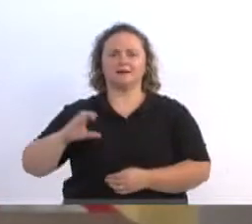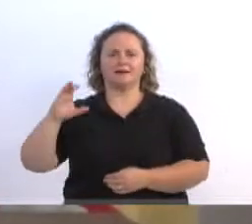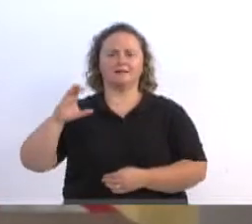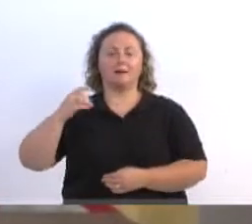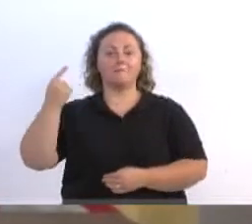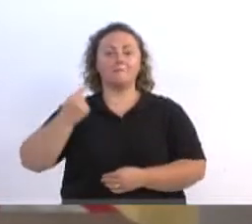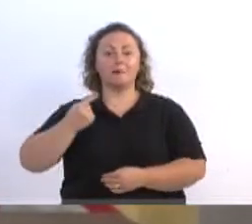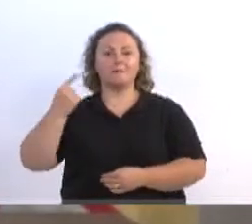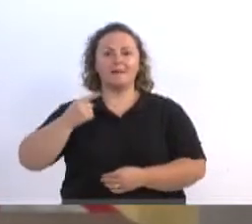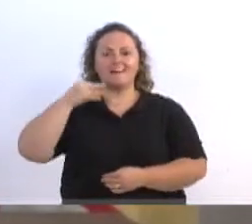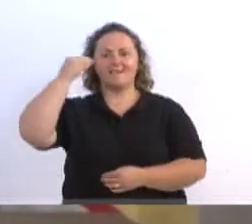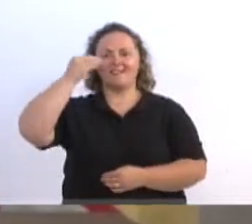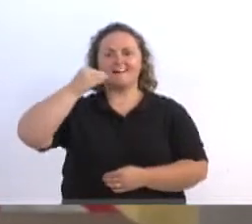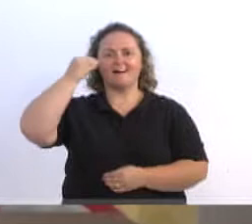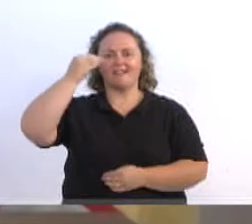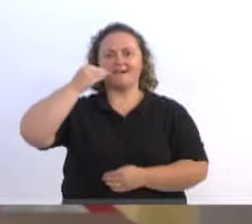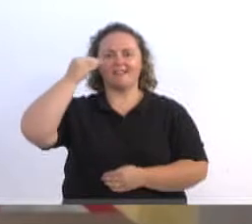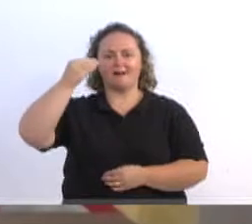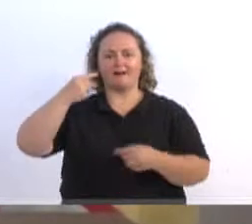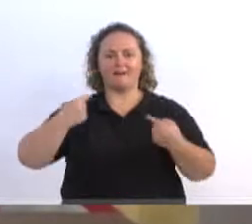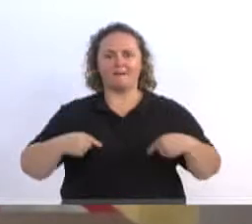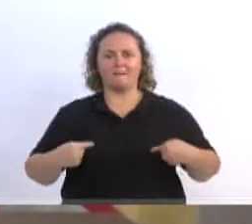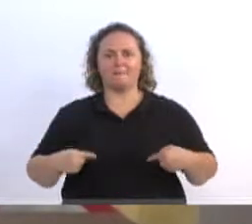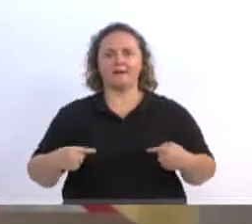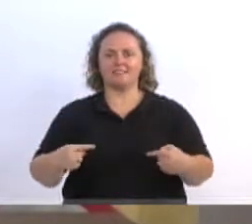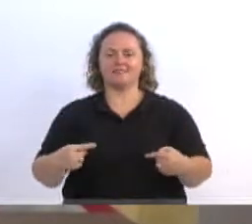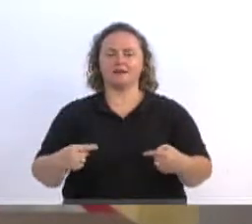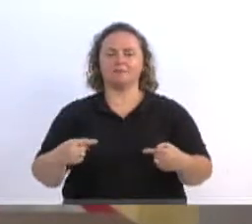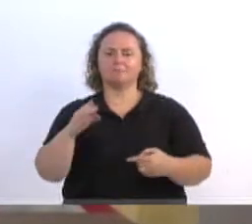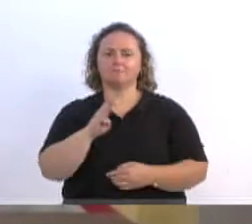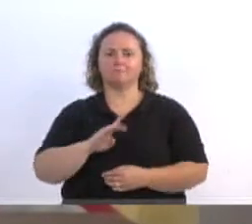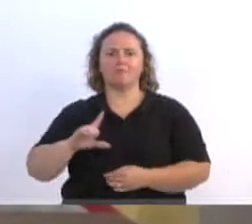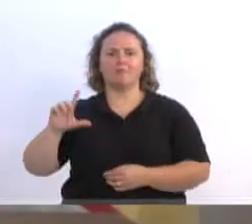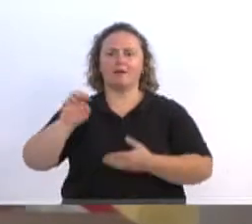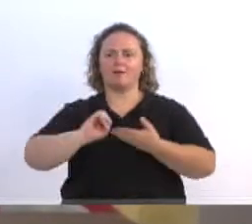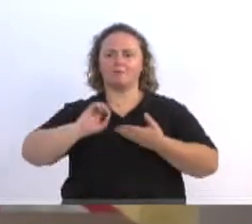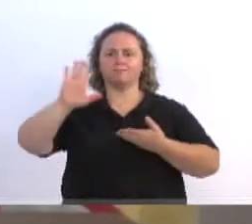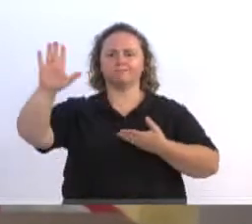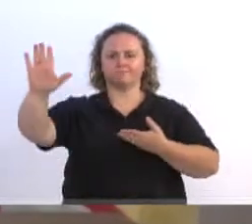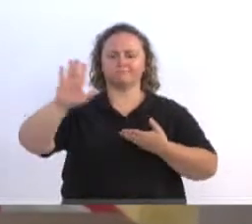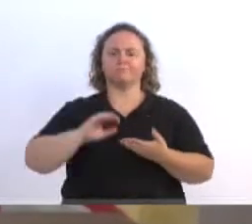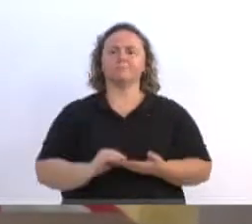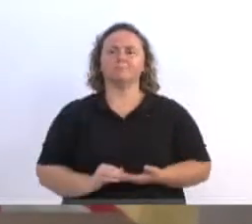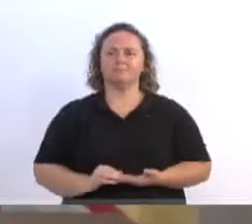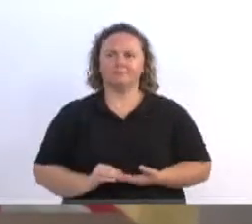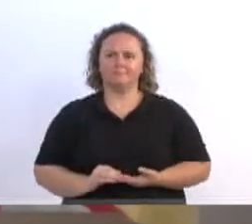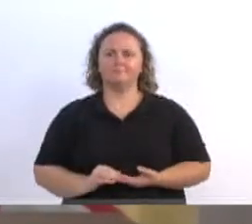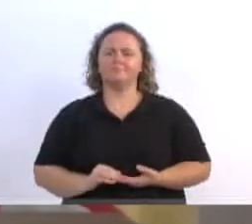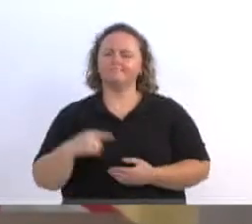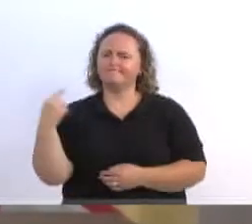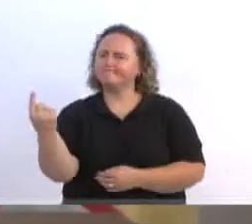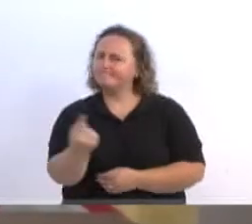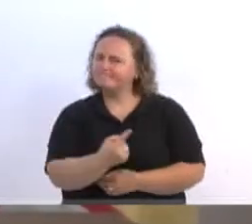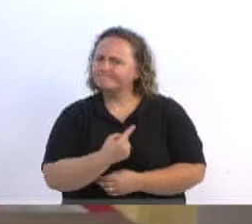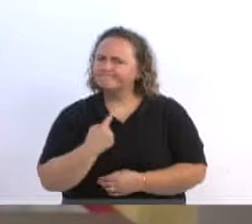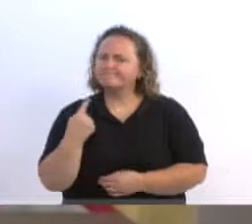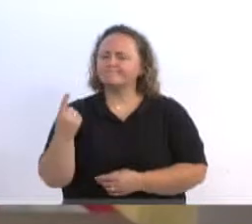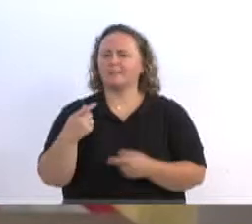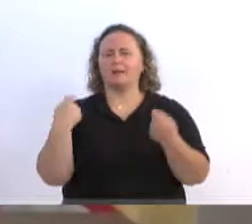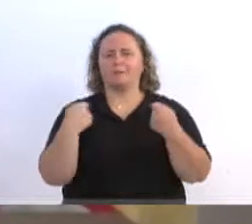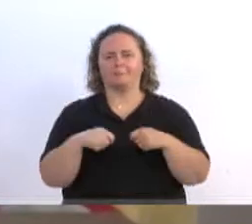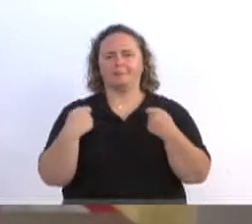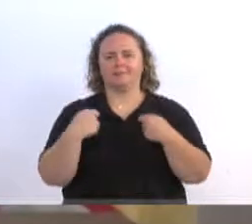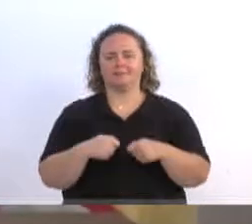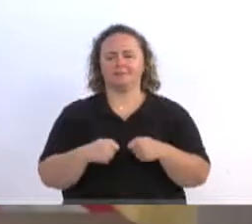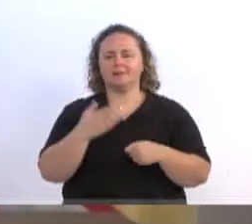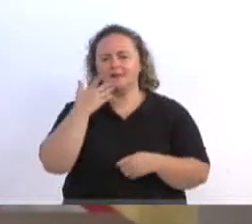e é a primeira vez que Blumenau leva essas pessoas até lá. De novo, a gente precisa incentivar